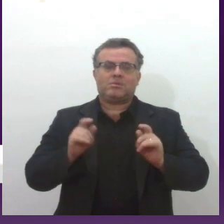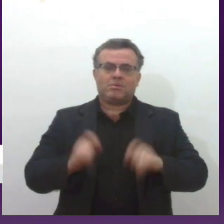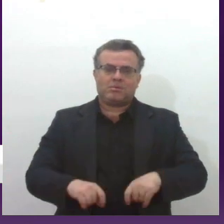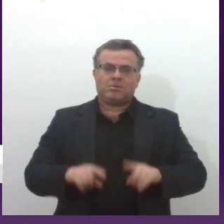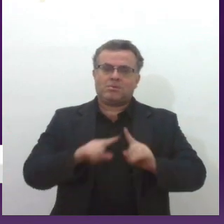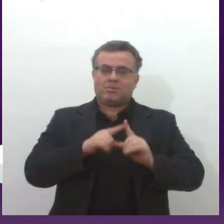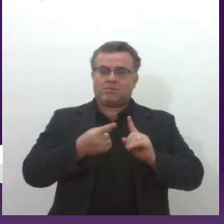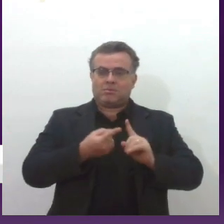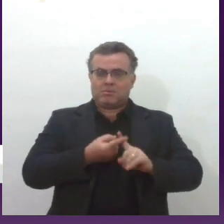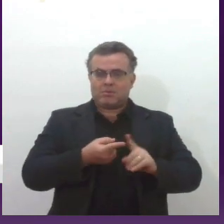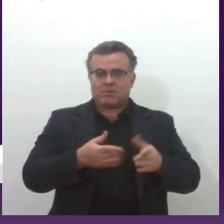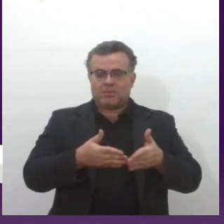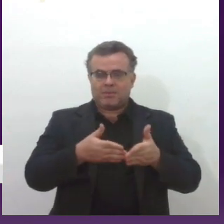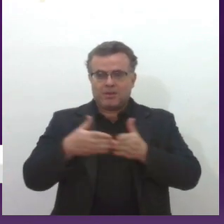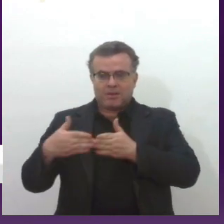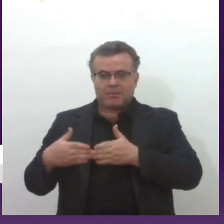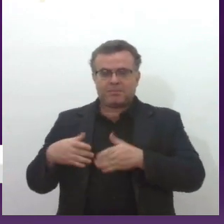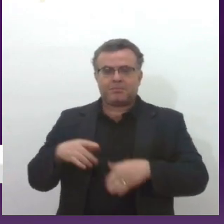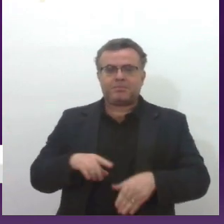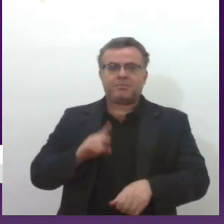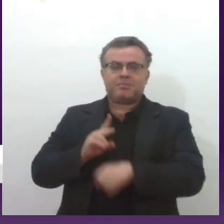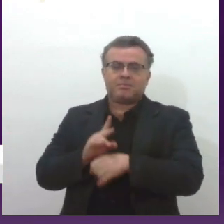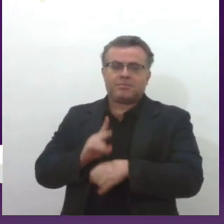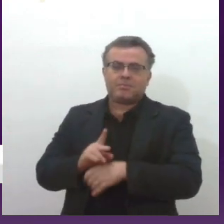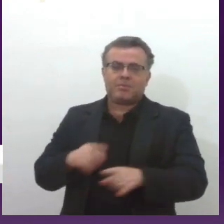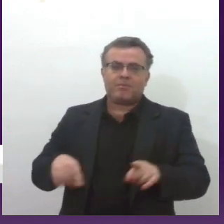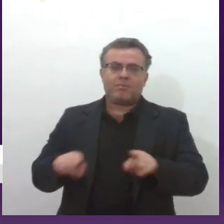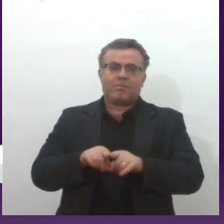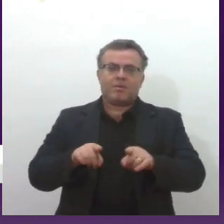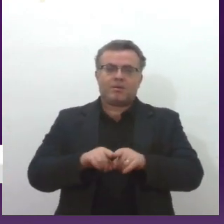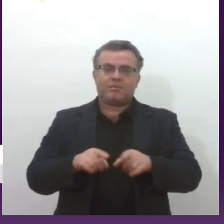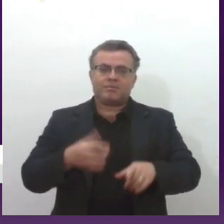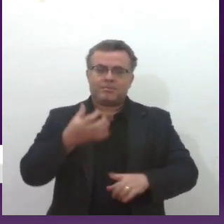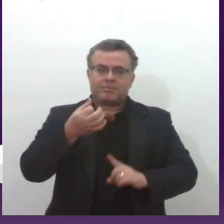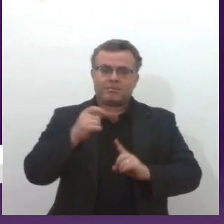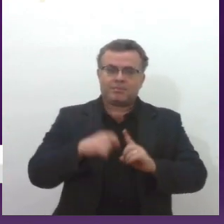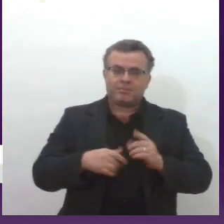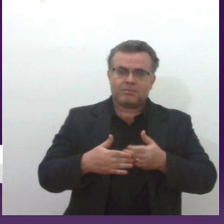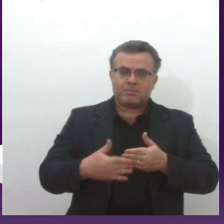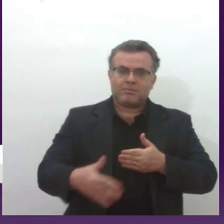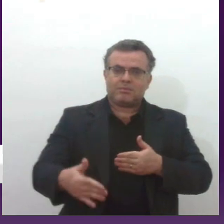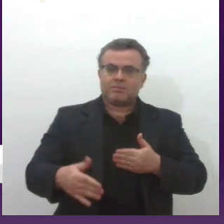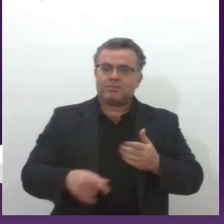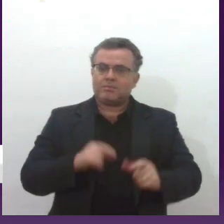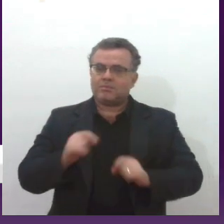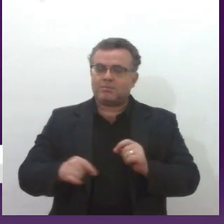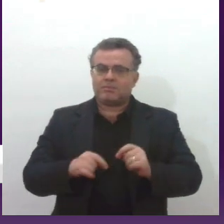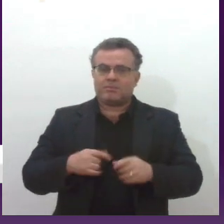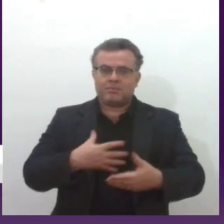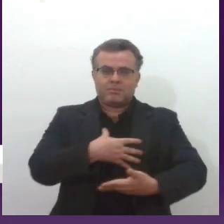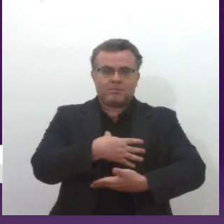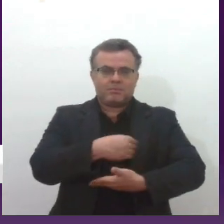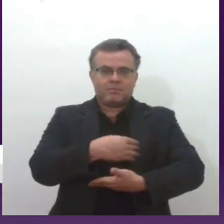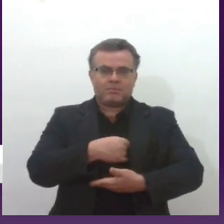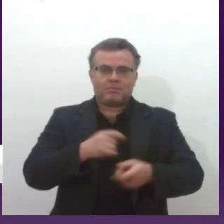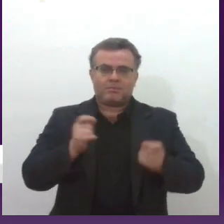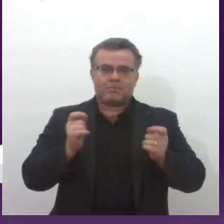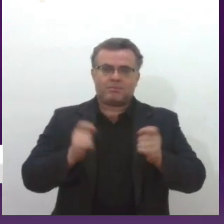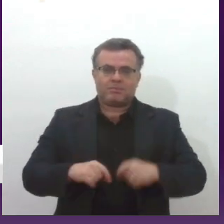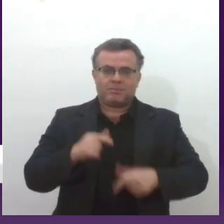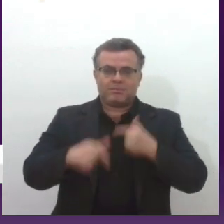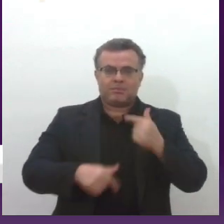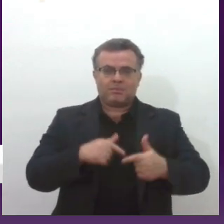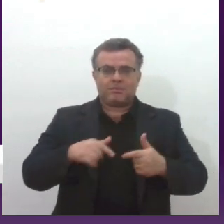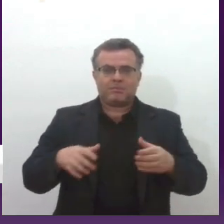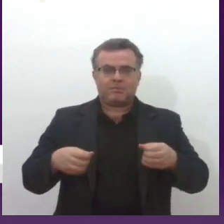que é da legislação, a gente consegue garantir que os próximos seis meses a mãe que está amamentando, ela possa trabalhar num quartel